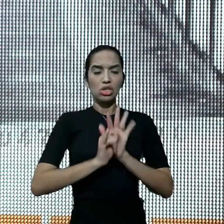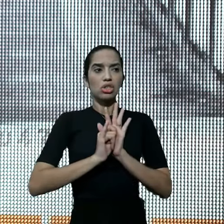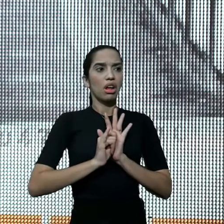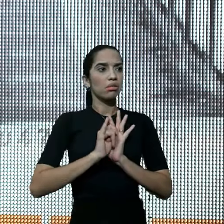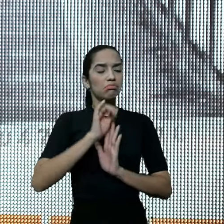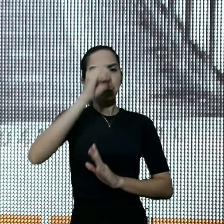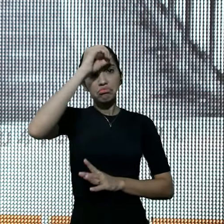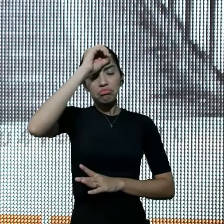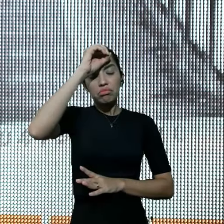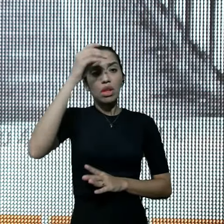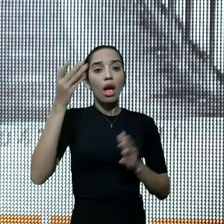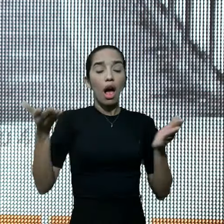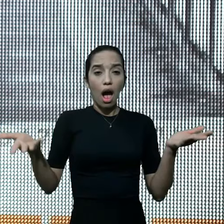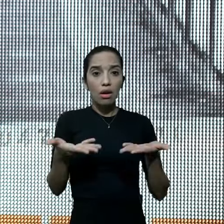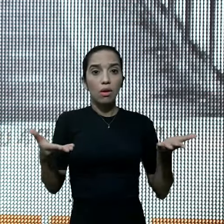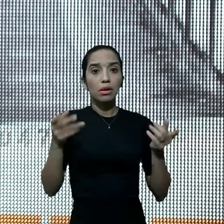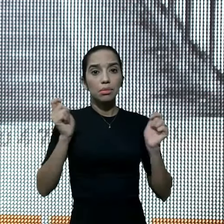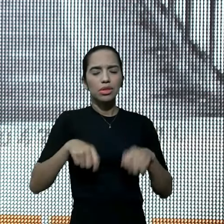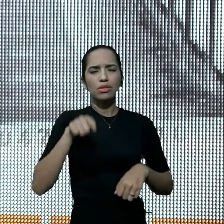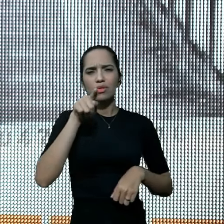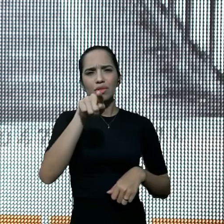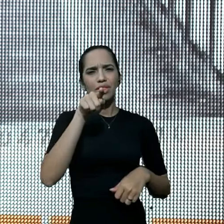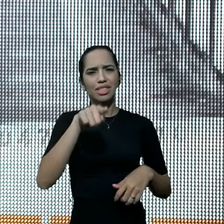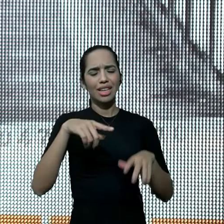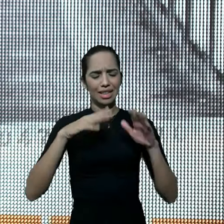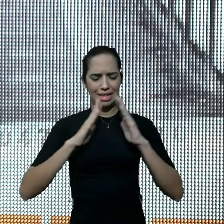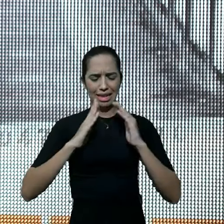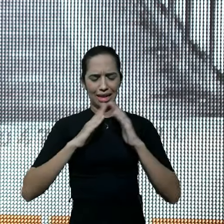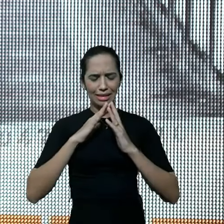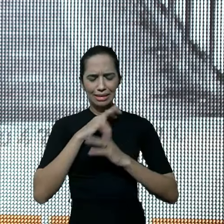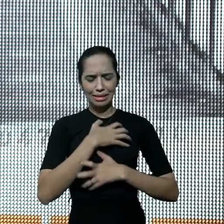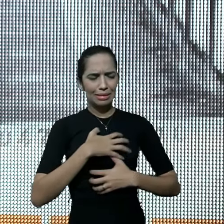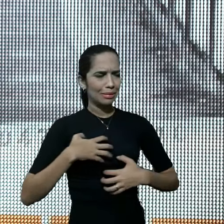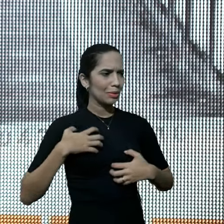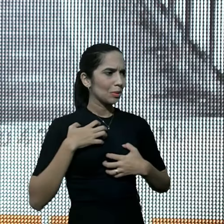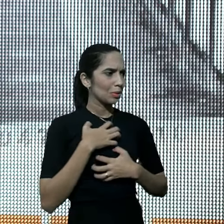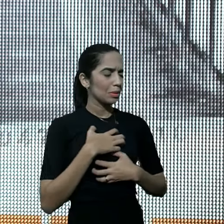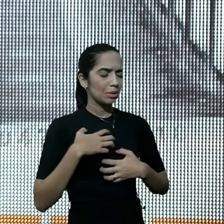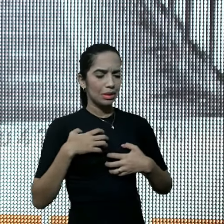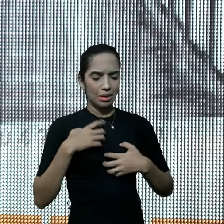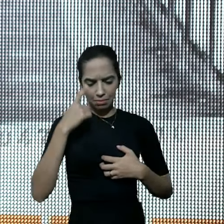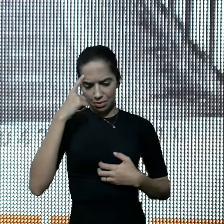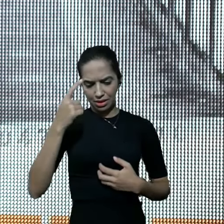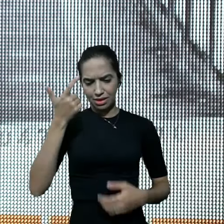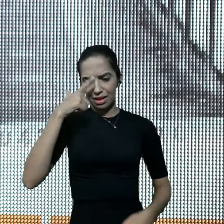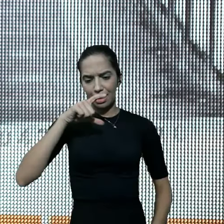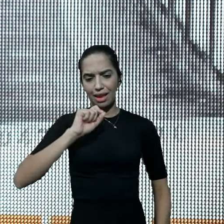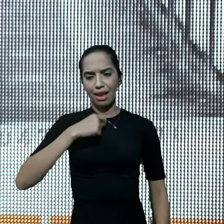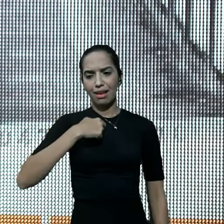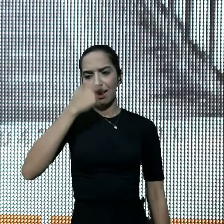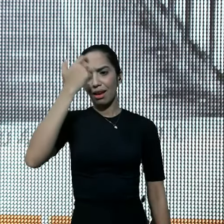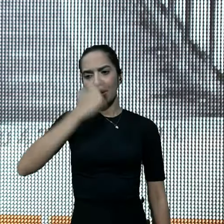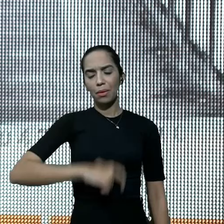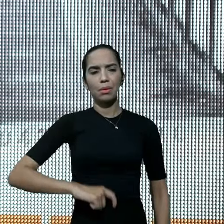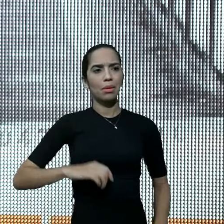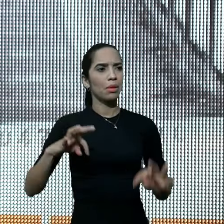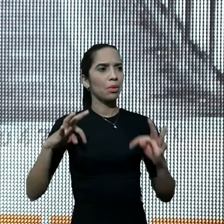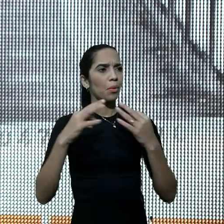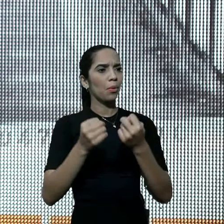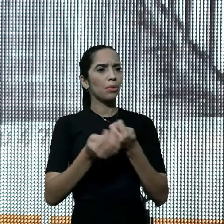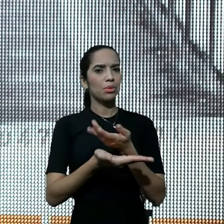talvez você esteja aí, agora mesmo no meio de toda essa crise, você se pergunte, quem sou eu no meio de tudo isso?